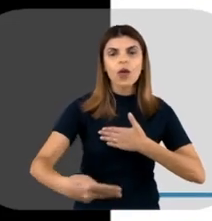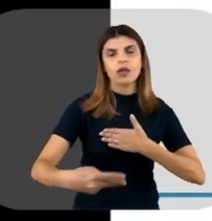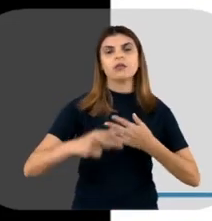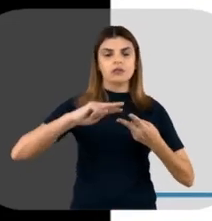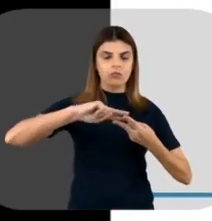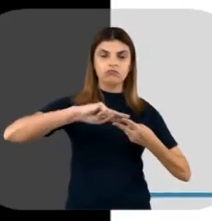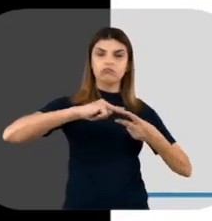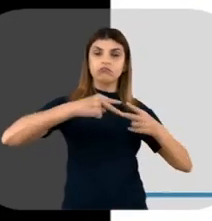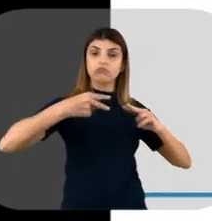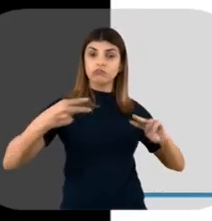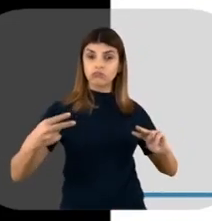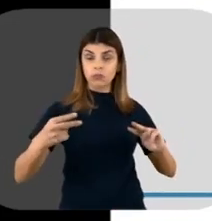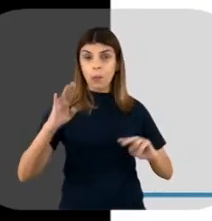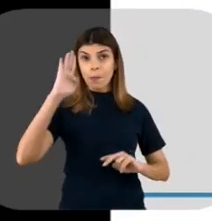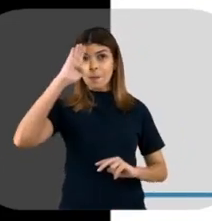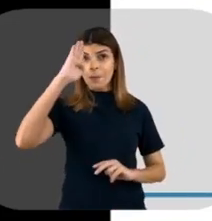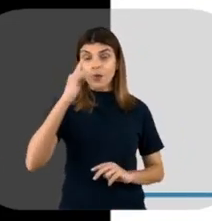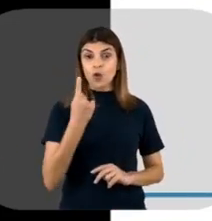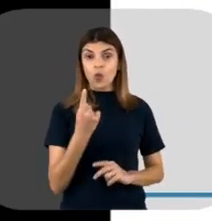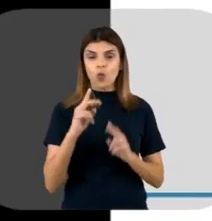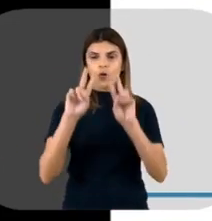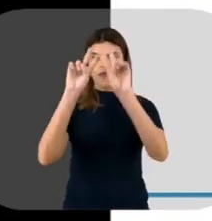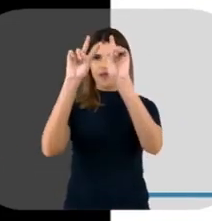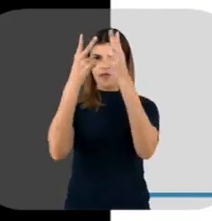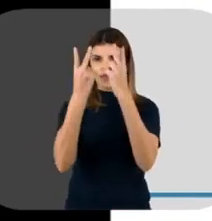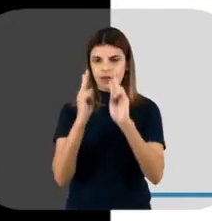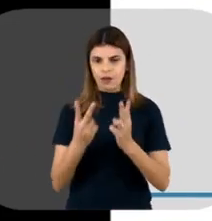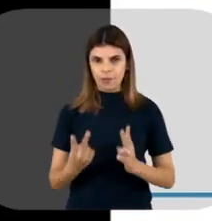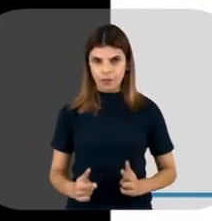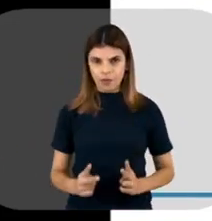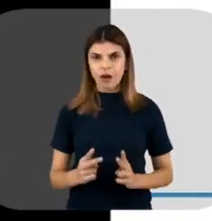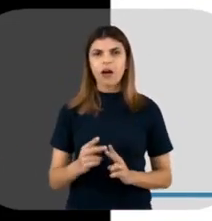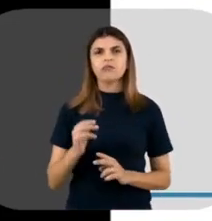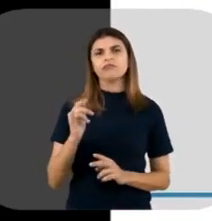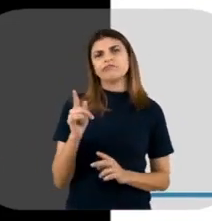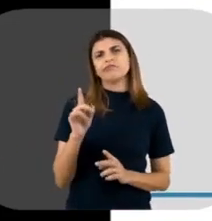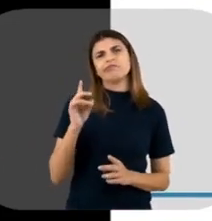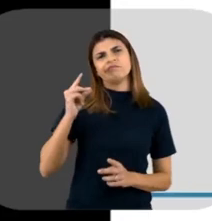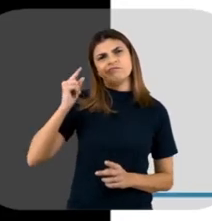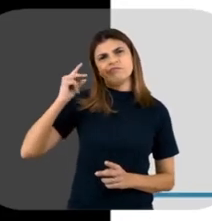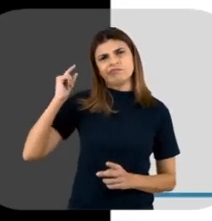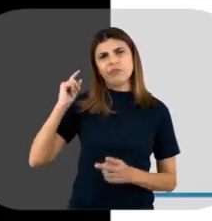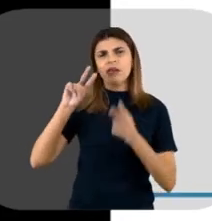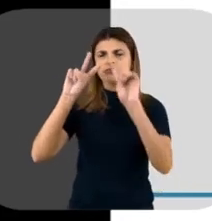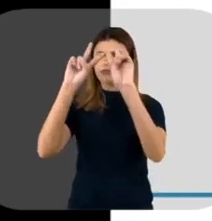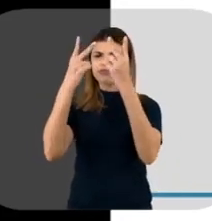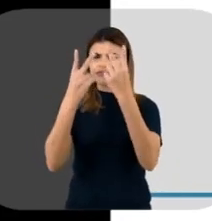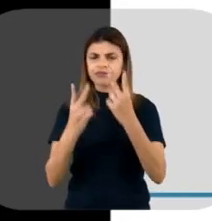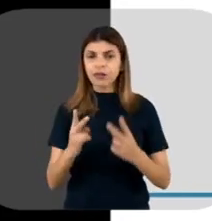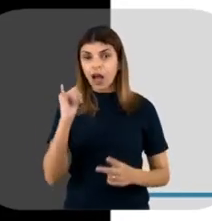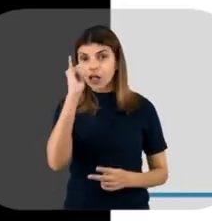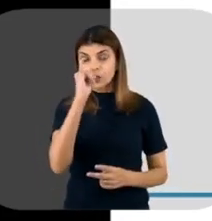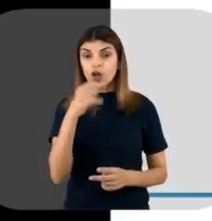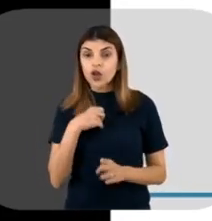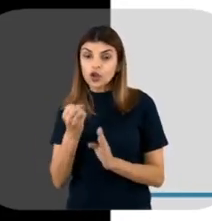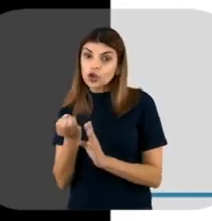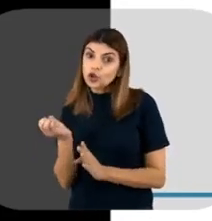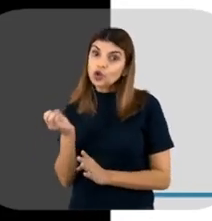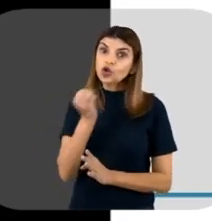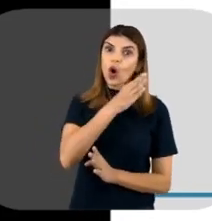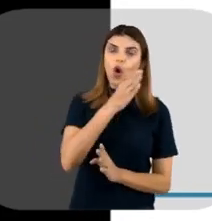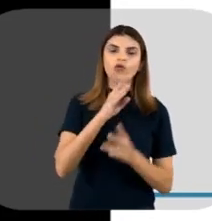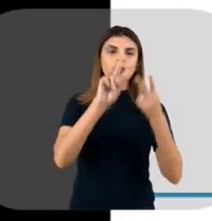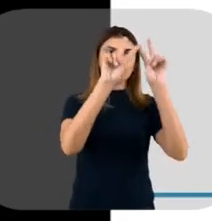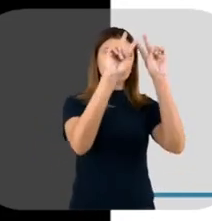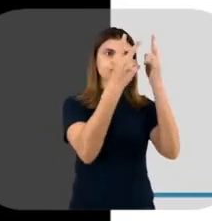né? Então, a partir de um filamento original, de um filamento antigo, vamos dizer assim, é formado um filamento novo a